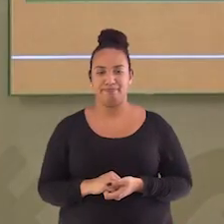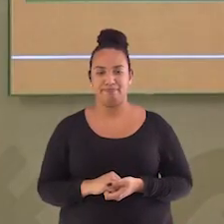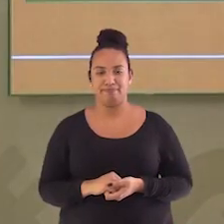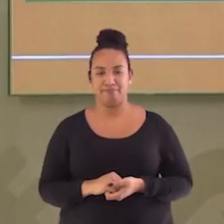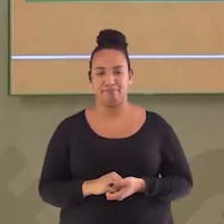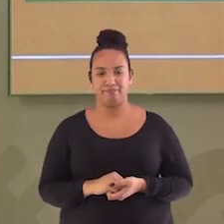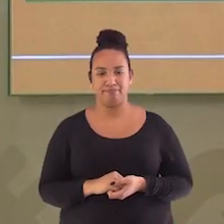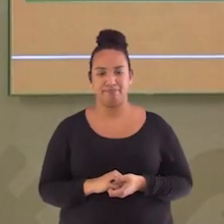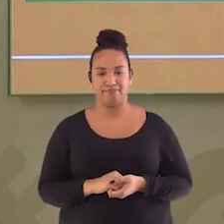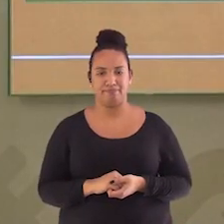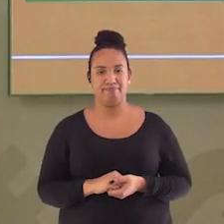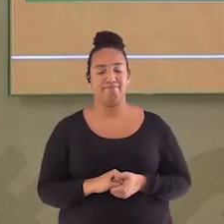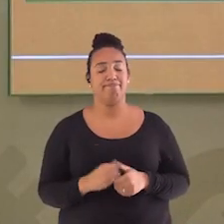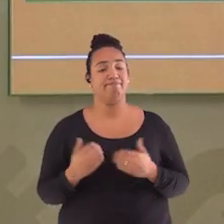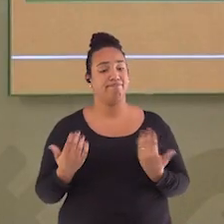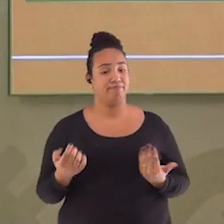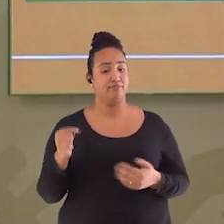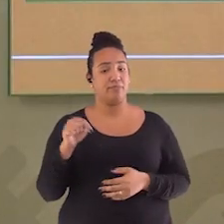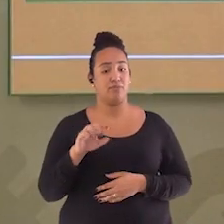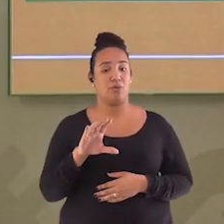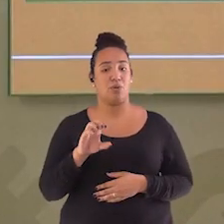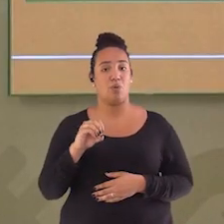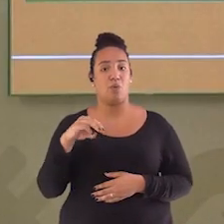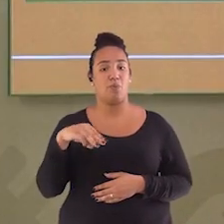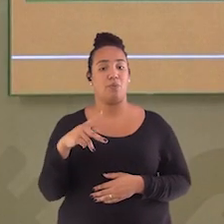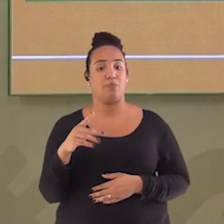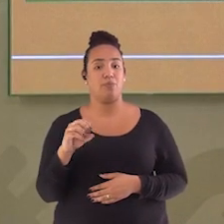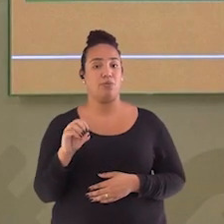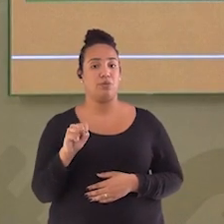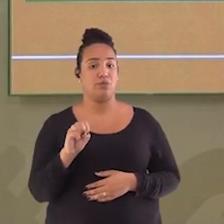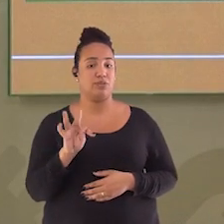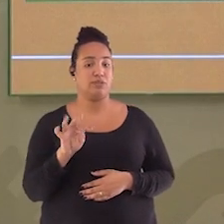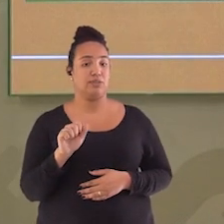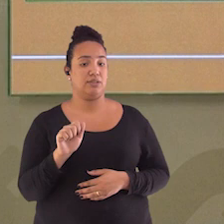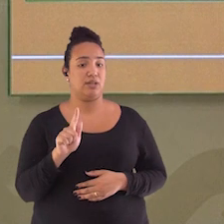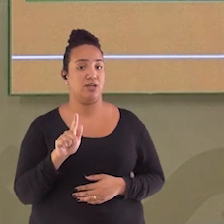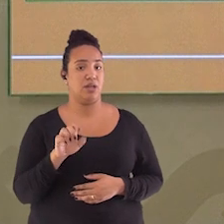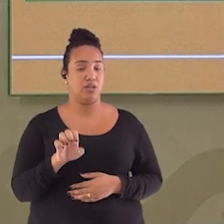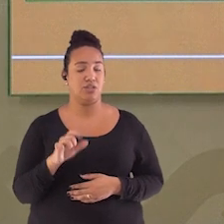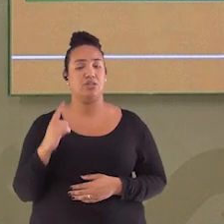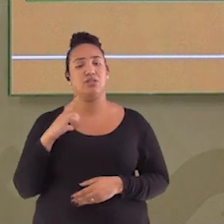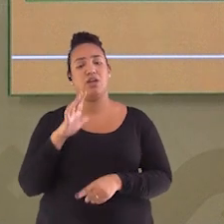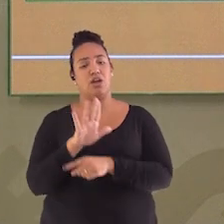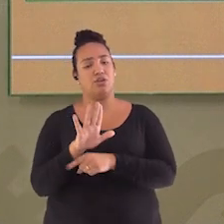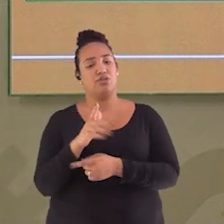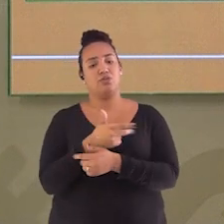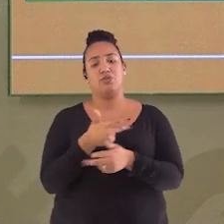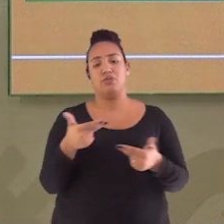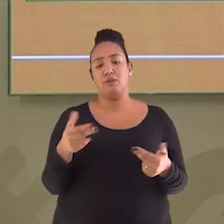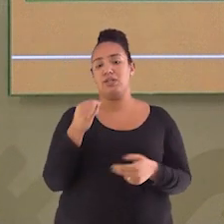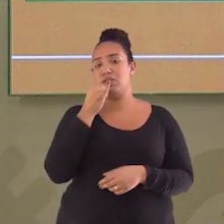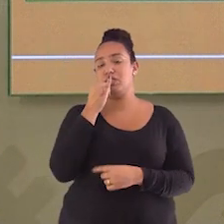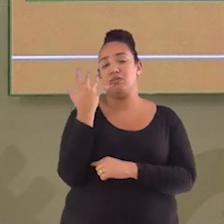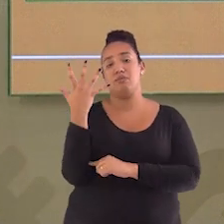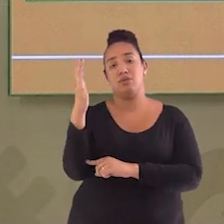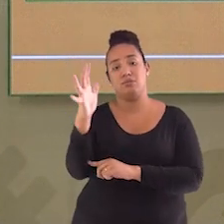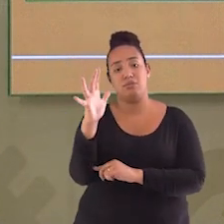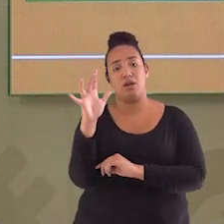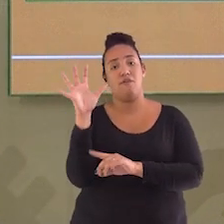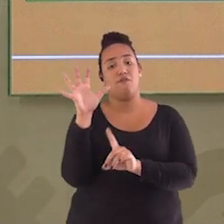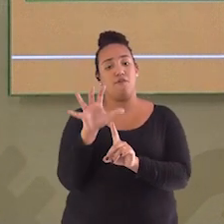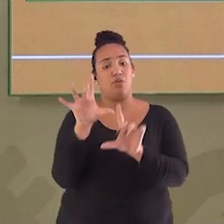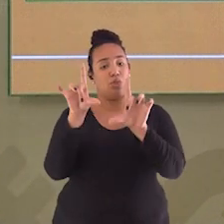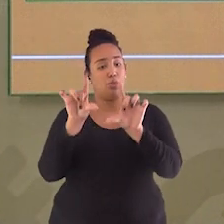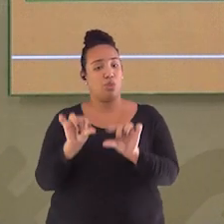E a compostagem, gente, nos traz diversas vantagens, como redução de impactos ambientais, redução de animais transmissores de